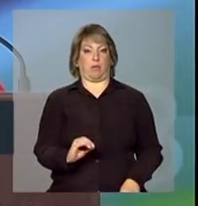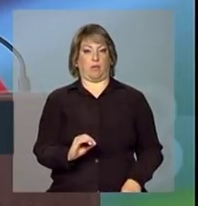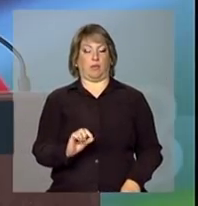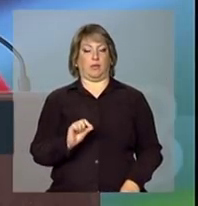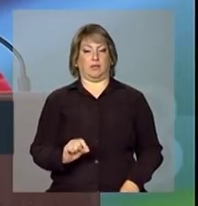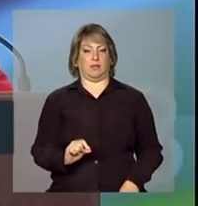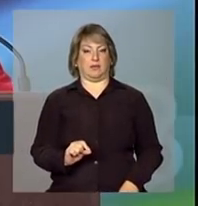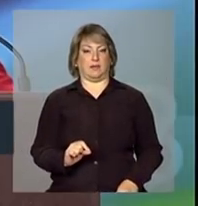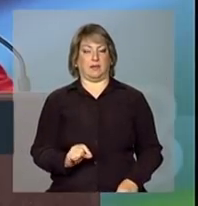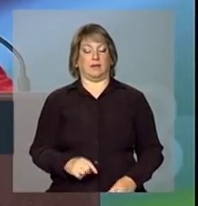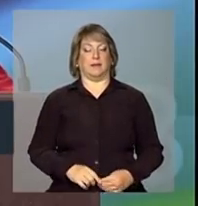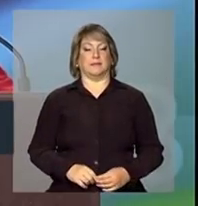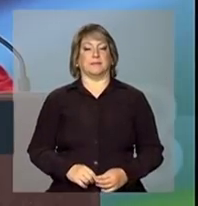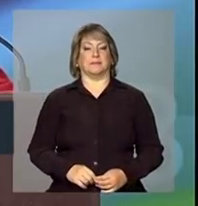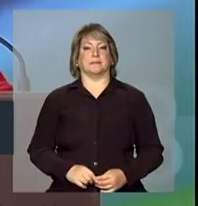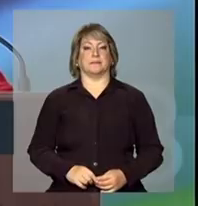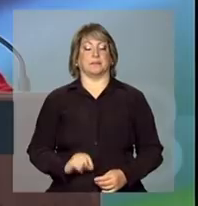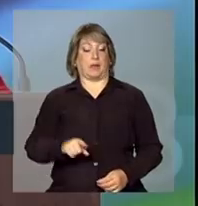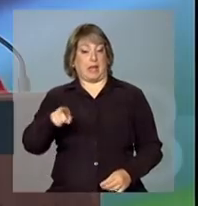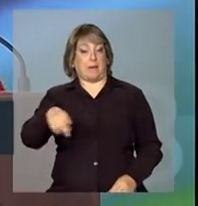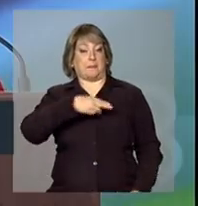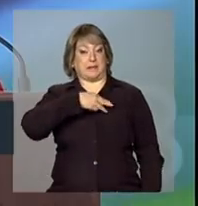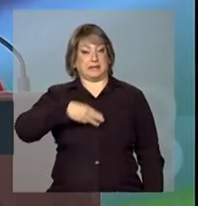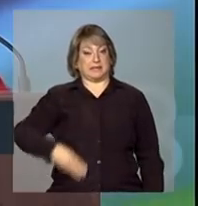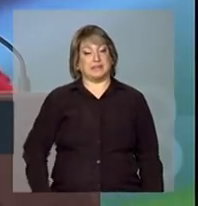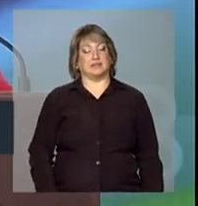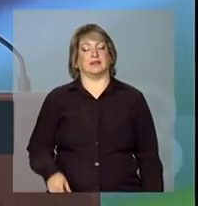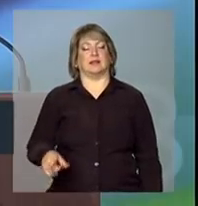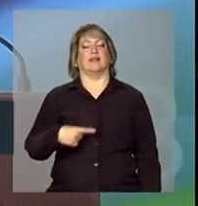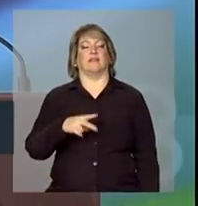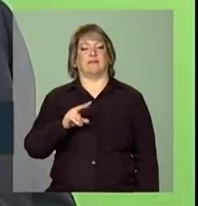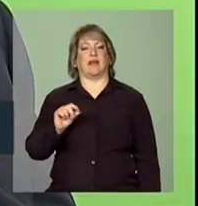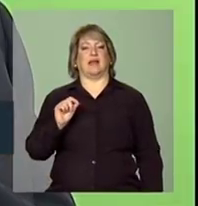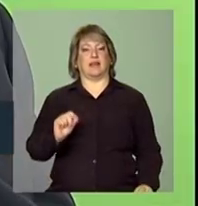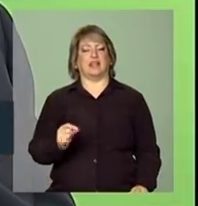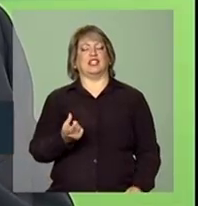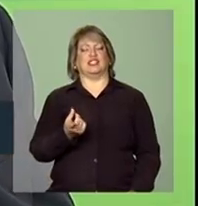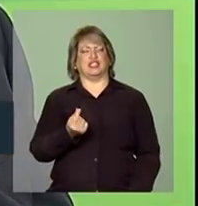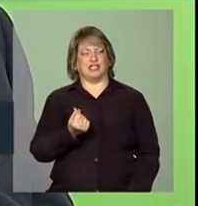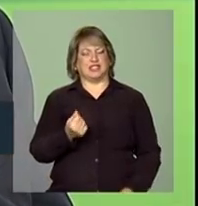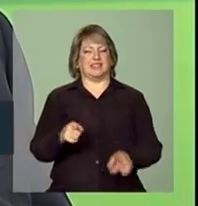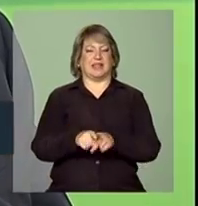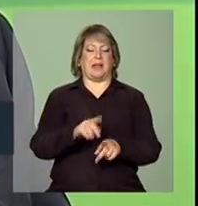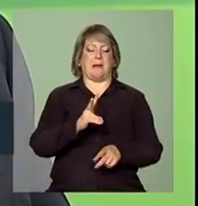O ministro está sendo modesto, vai ser também da verba, ministro.